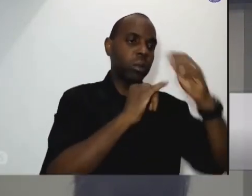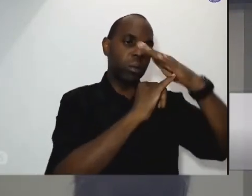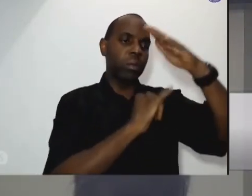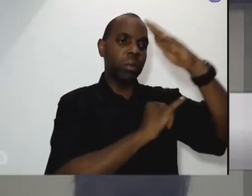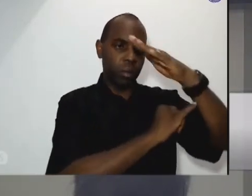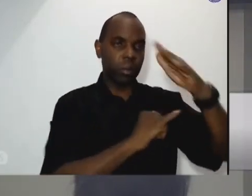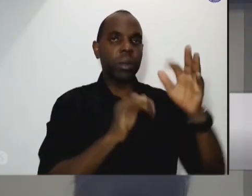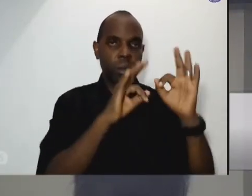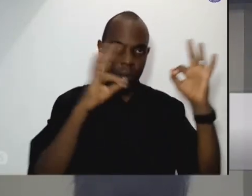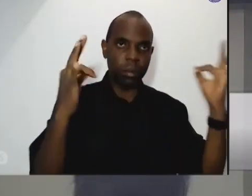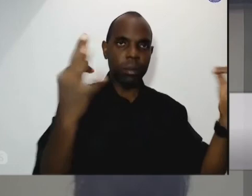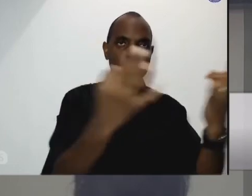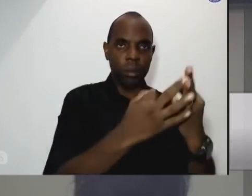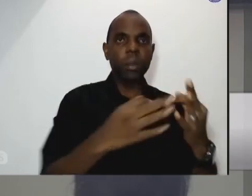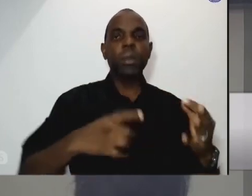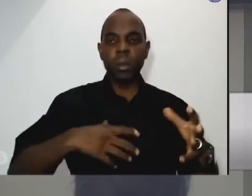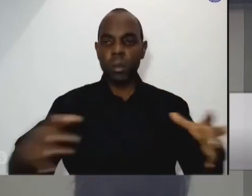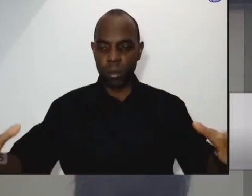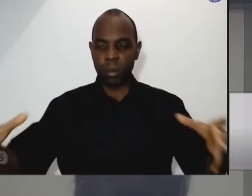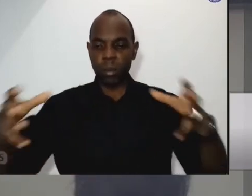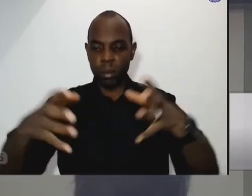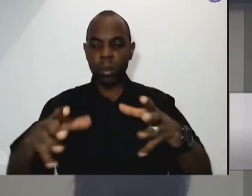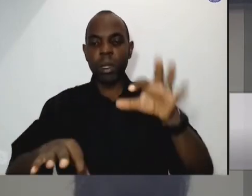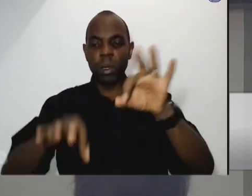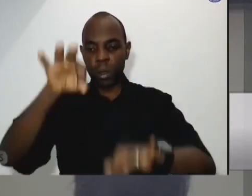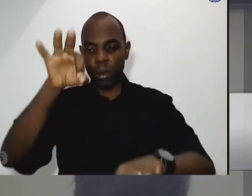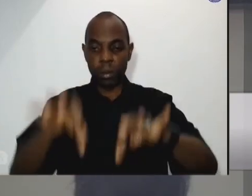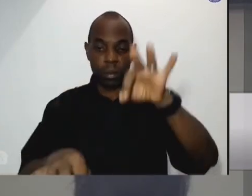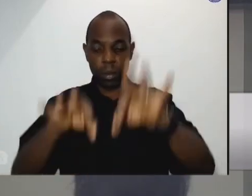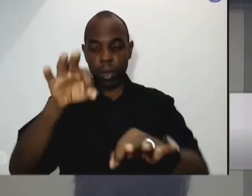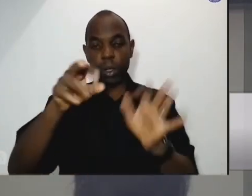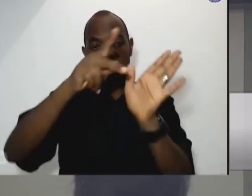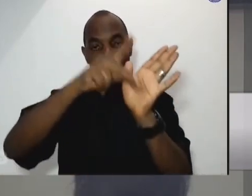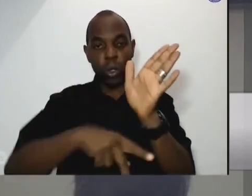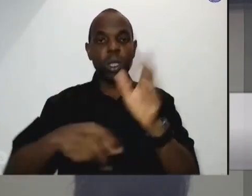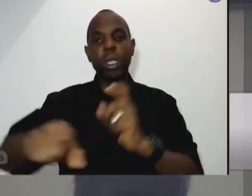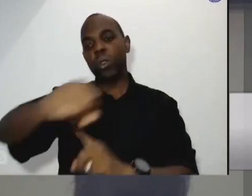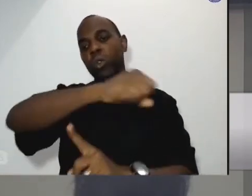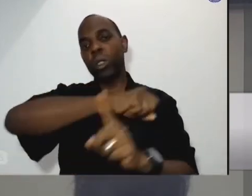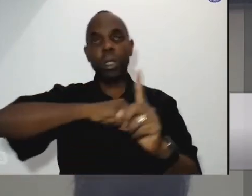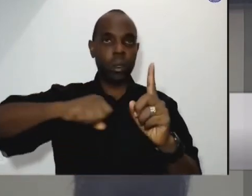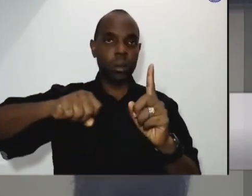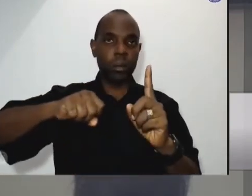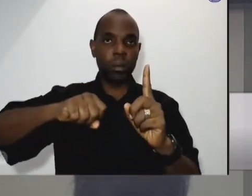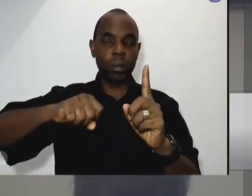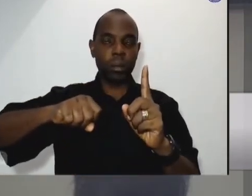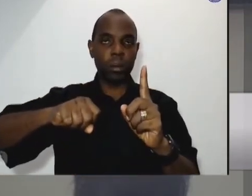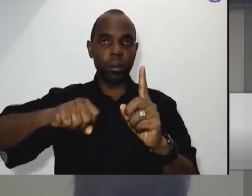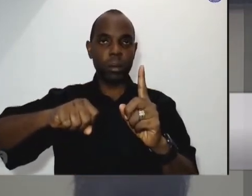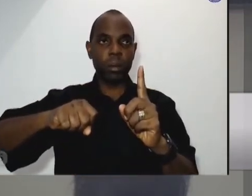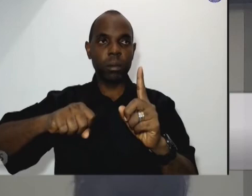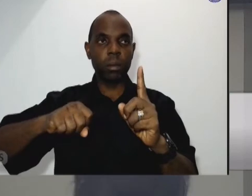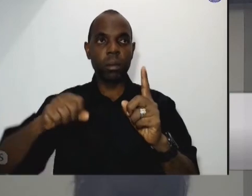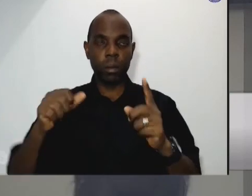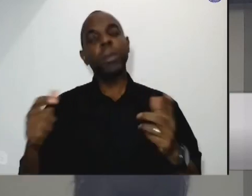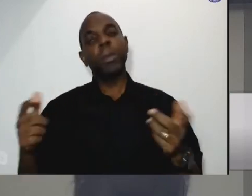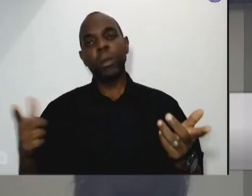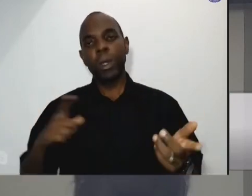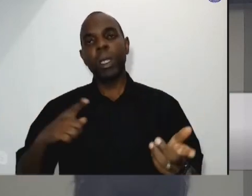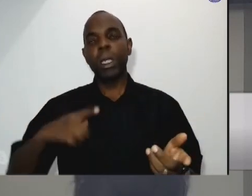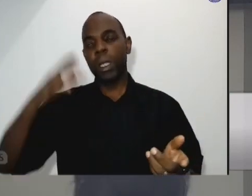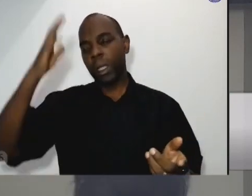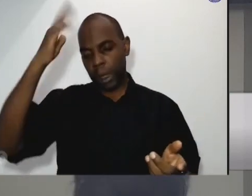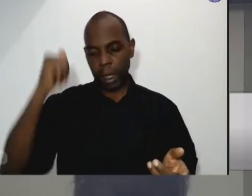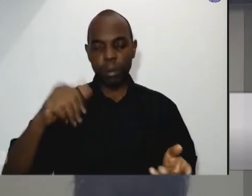que é oficina de elaboração de projetos sociais dentro para dar continuidade porque a gente sabe das linhas de